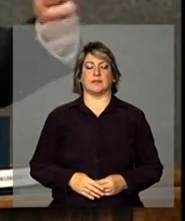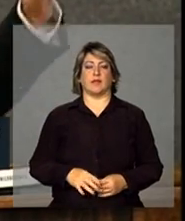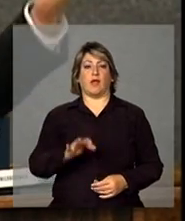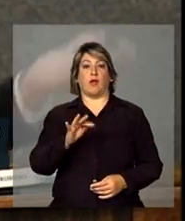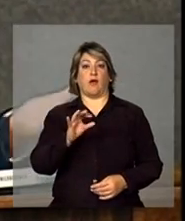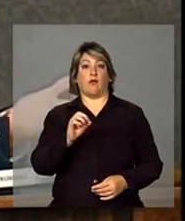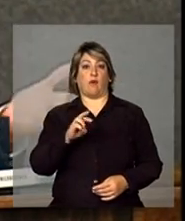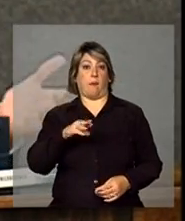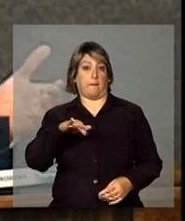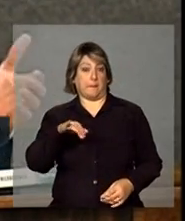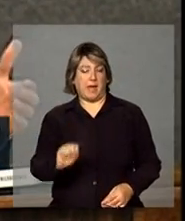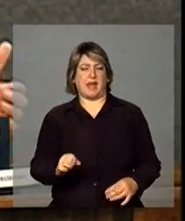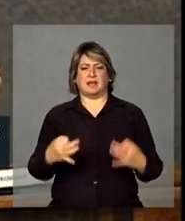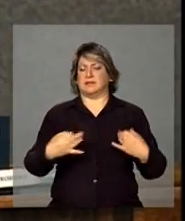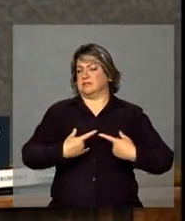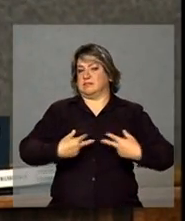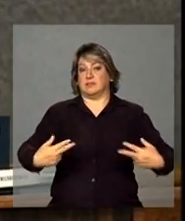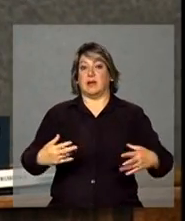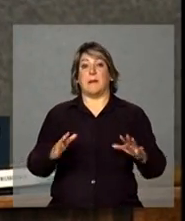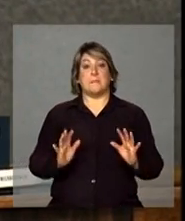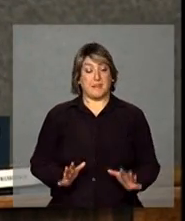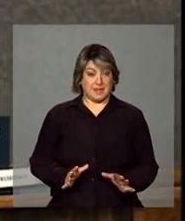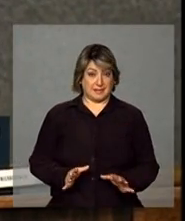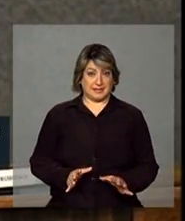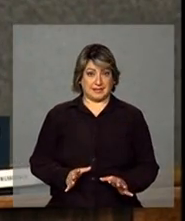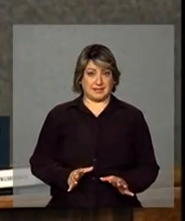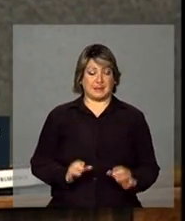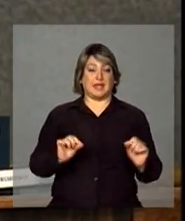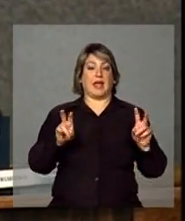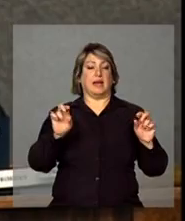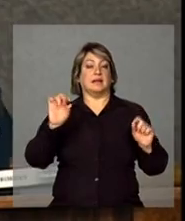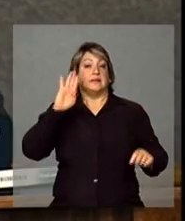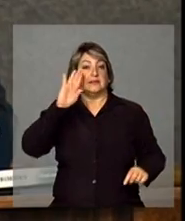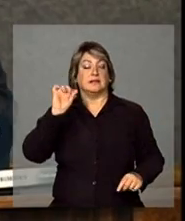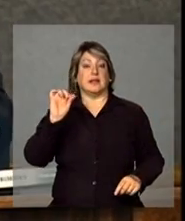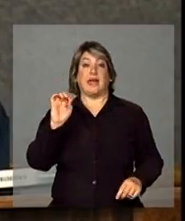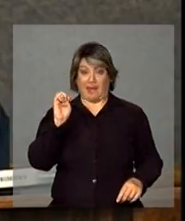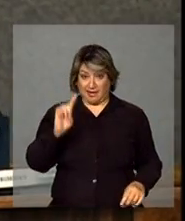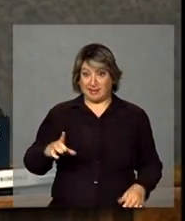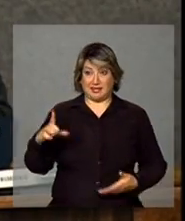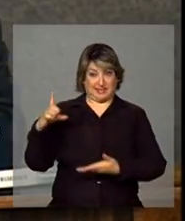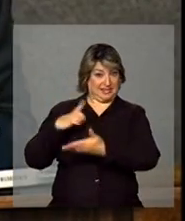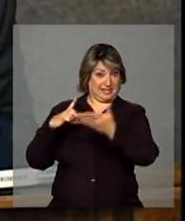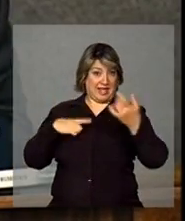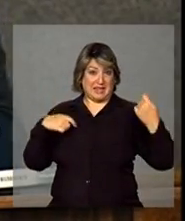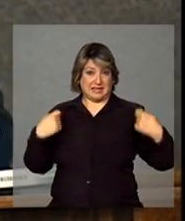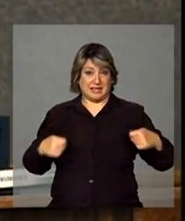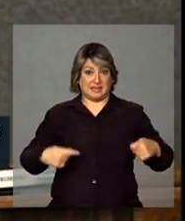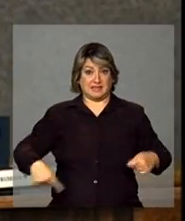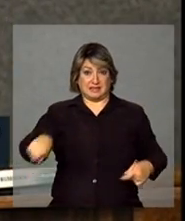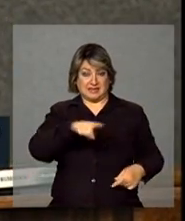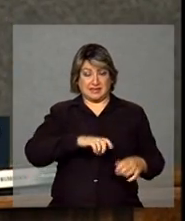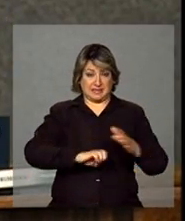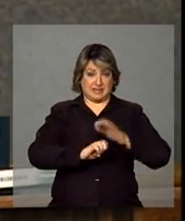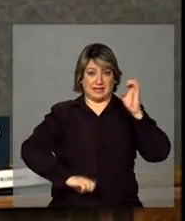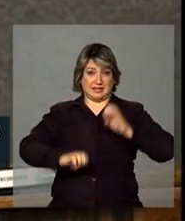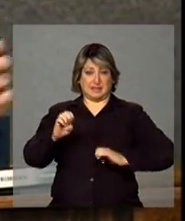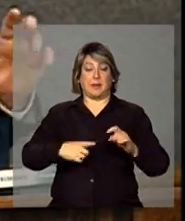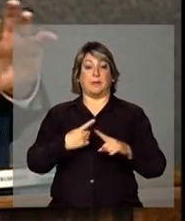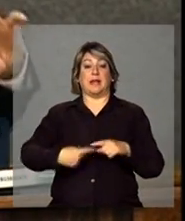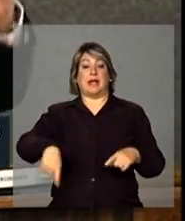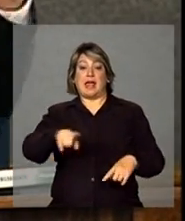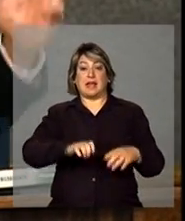com formais, etc., mas a questão fundamental é se tem demanda por essas empresas, porque se essas empresas